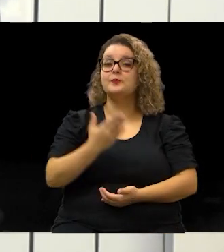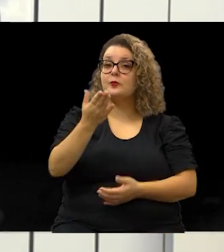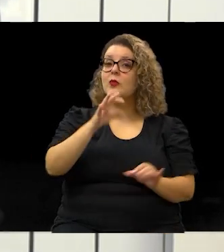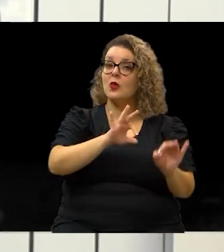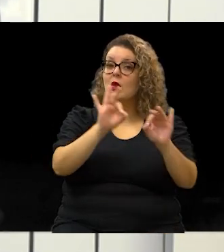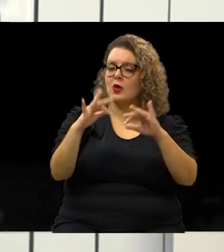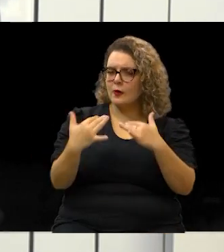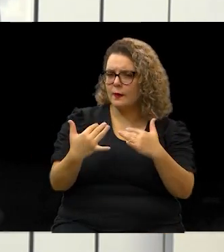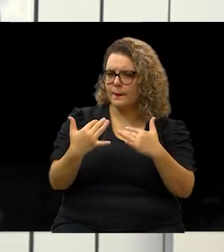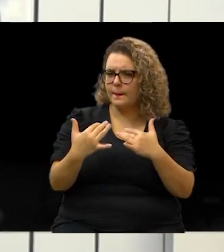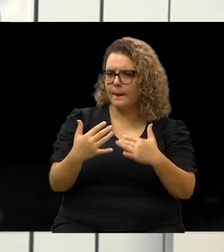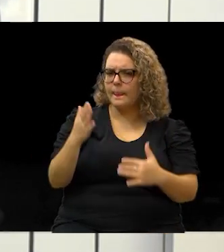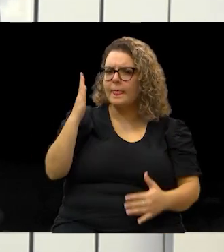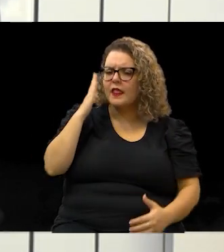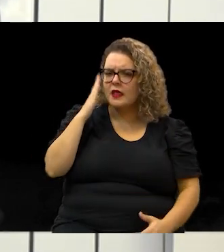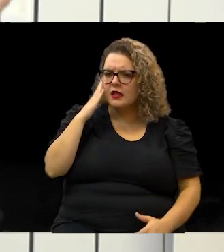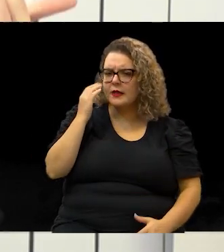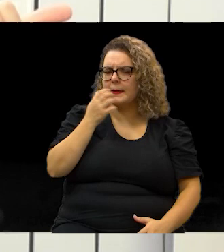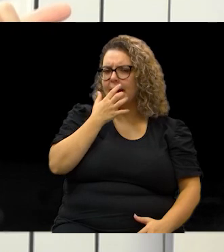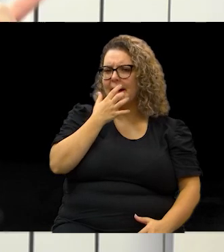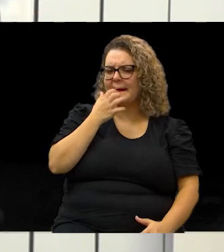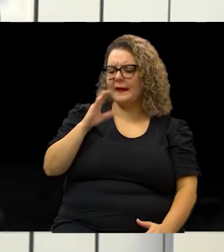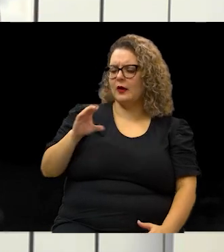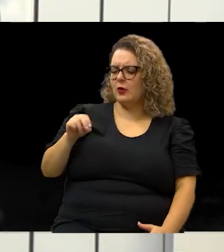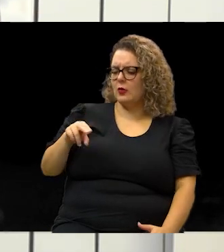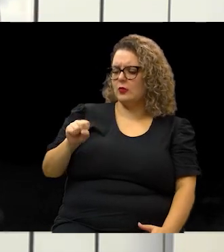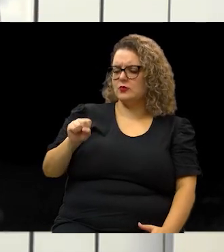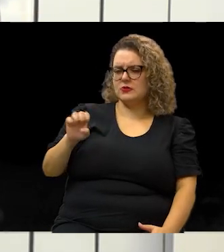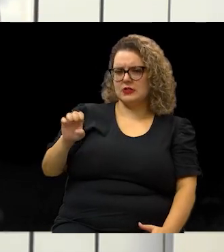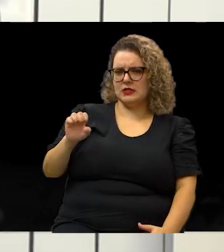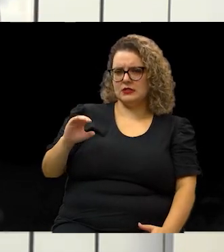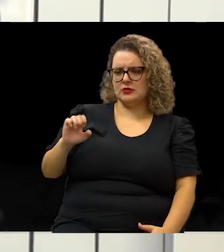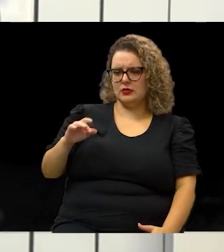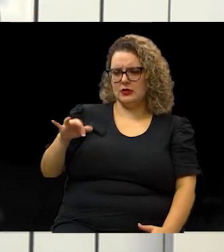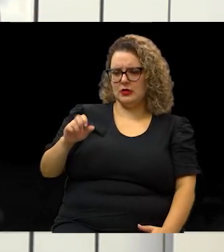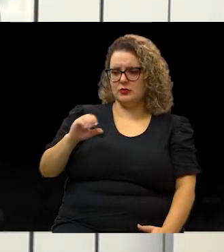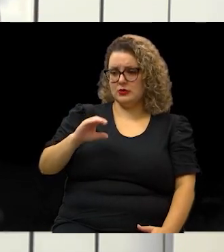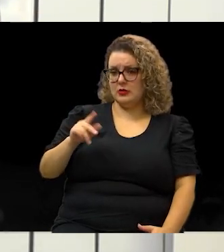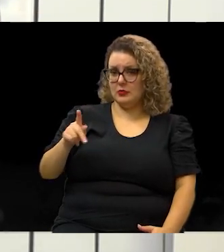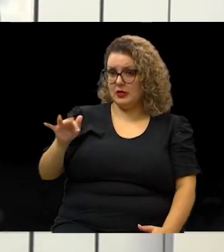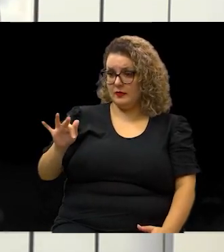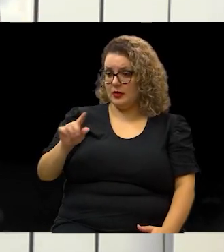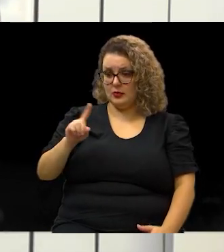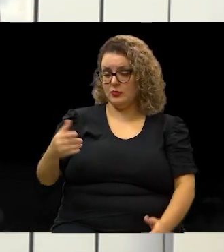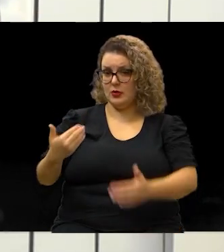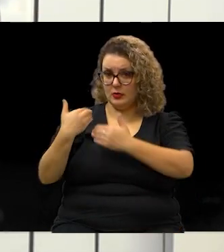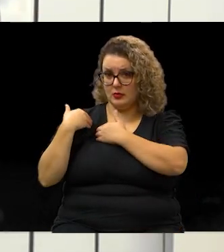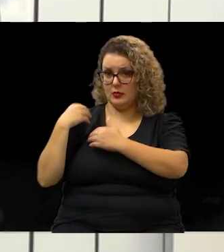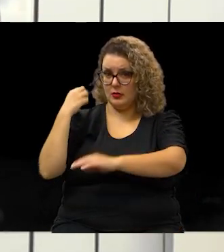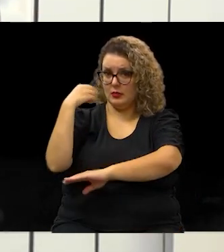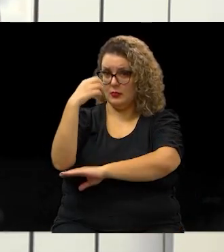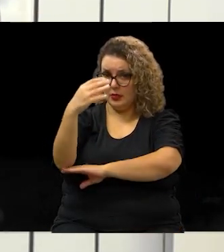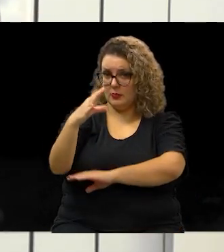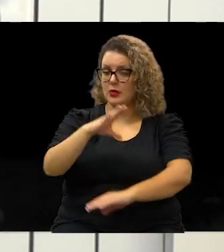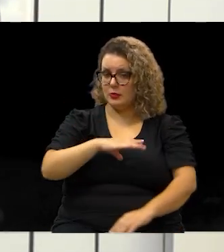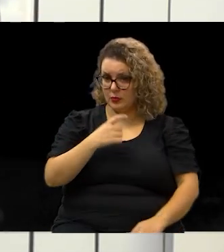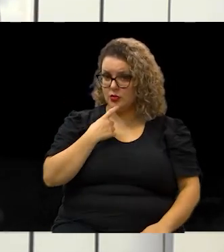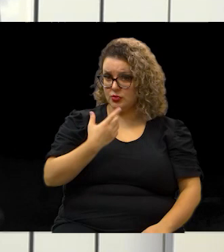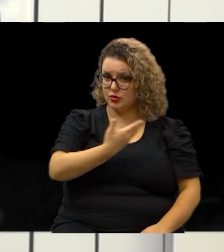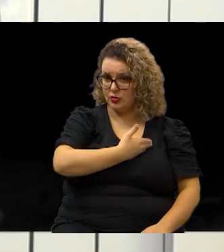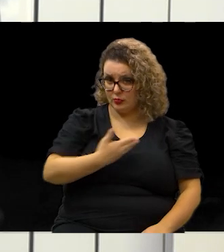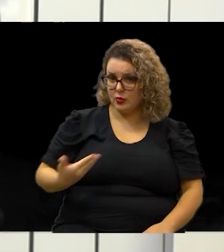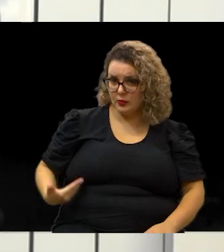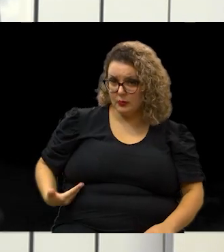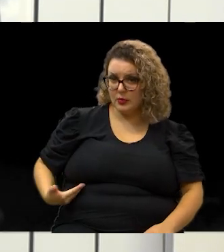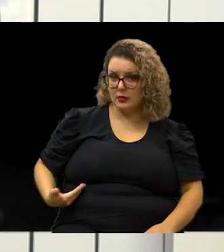acompanhando, sabia que a concessionária CPFL não é mais responsável pela iluminação pública de Campinas? O nosso